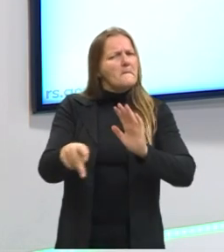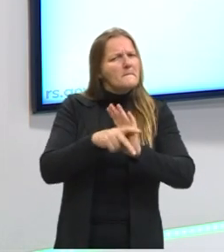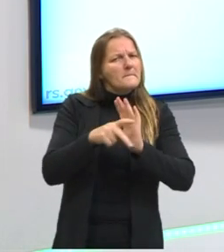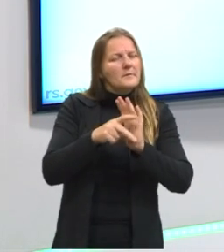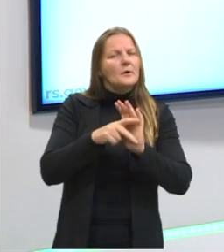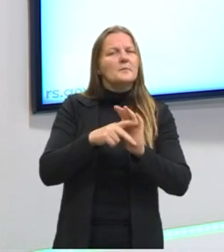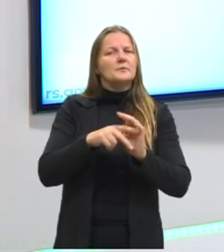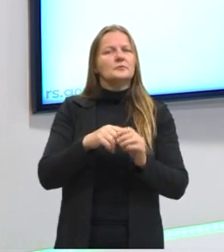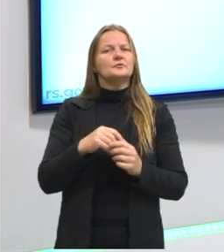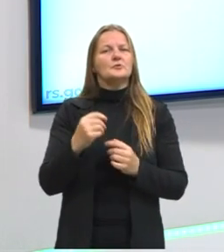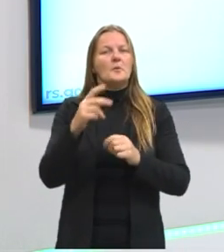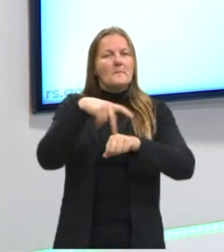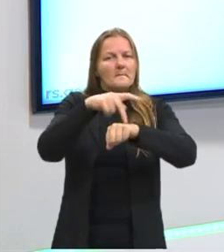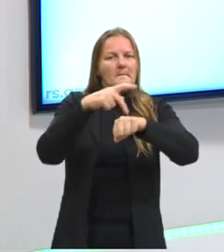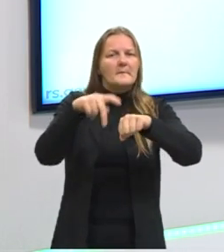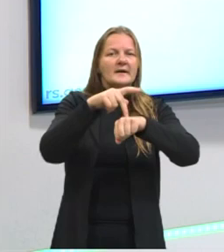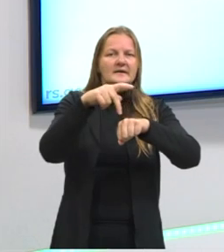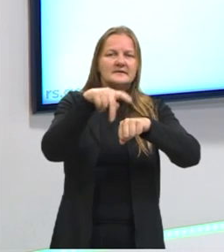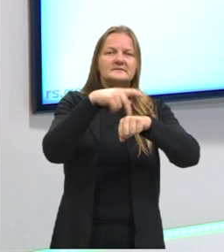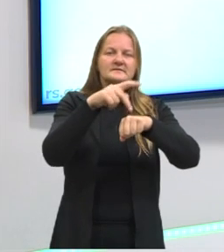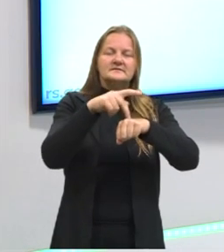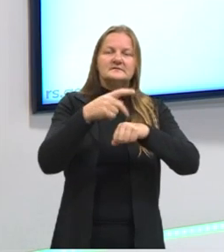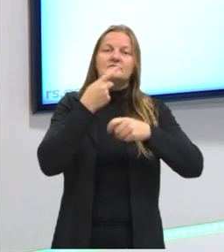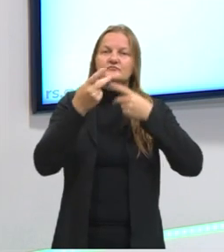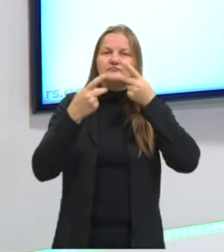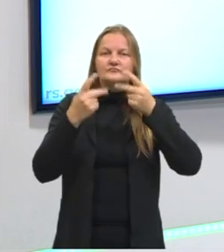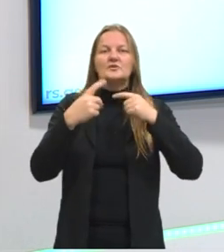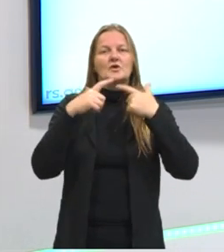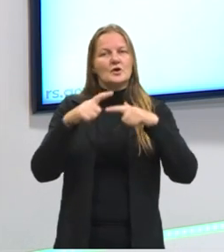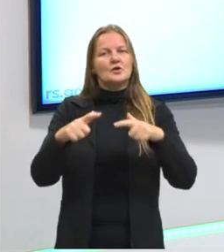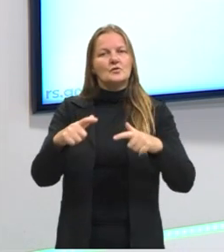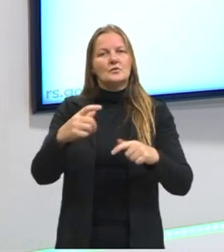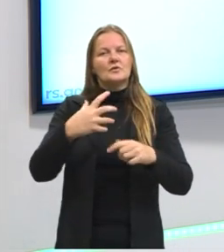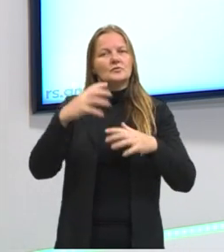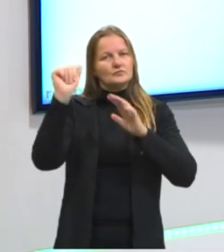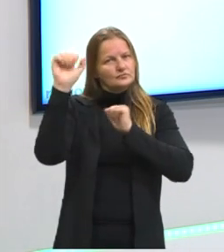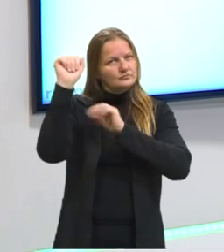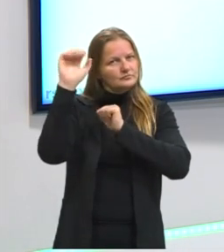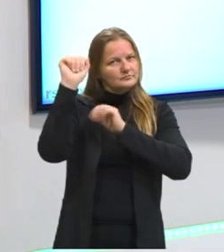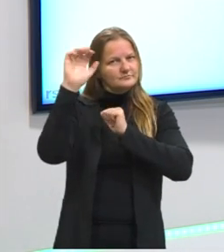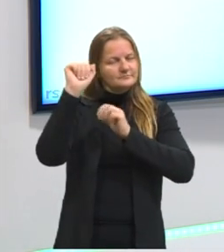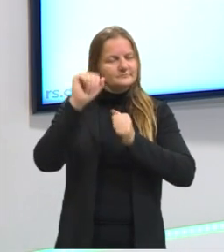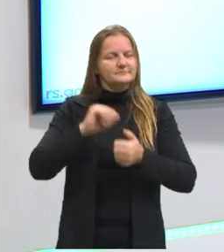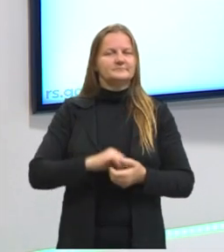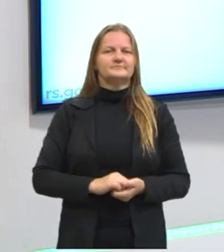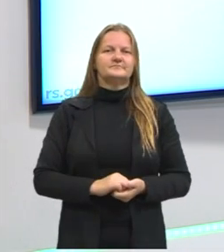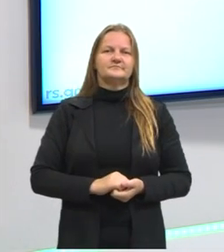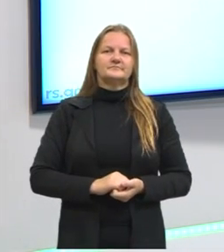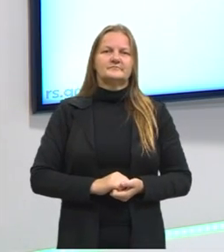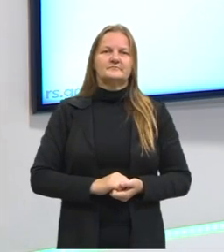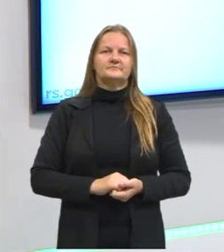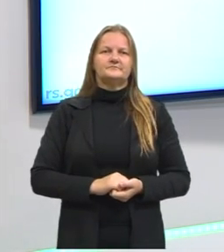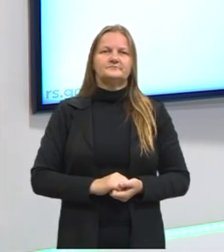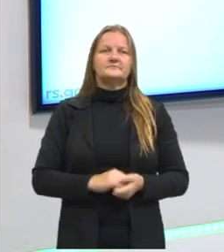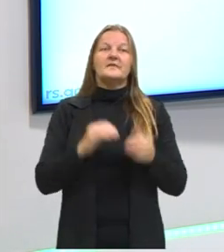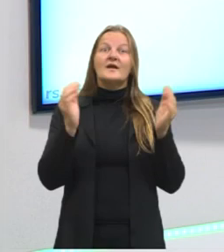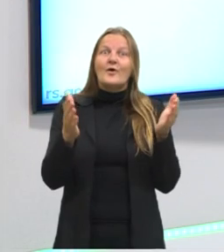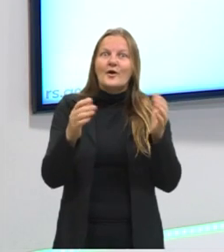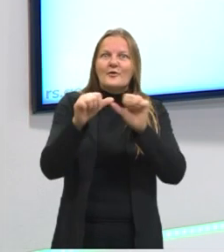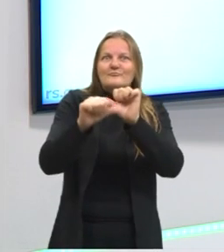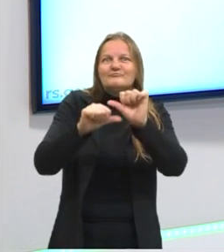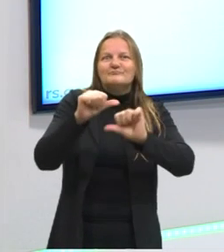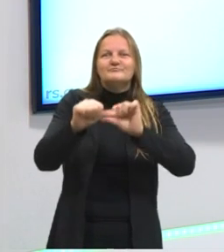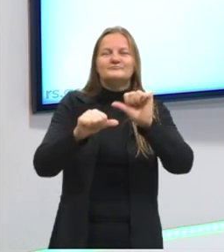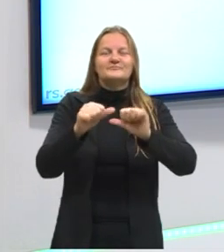de países que falam a língua espanhola. Certo? Agora vamos falar um pouquinho